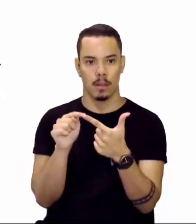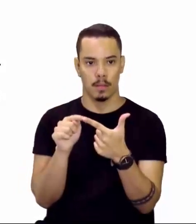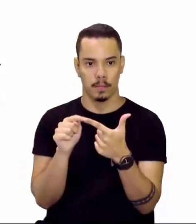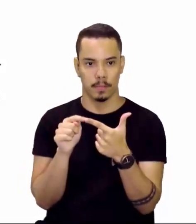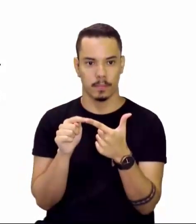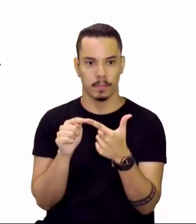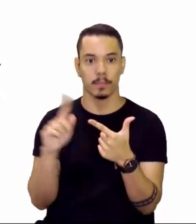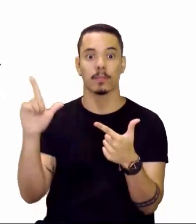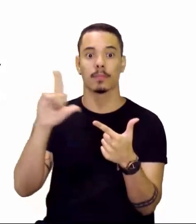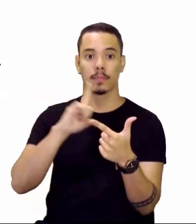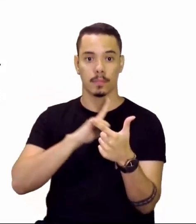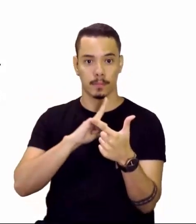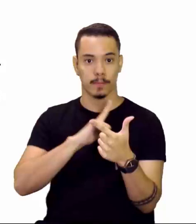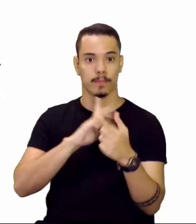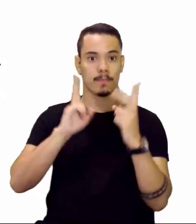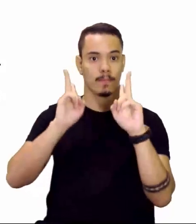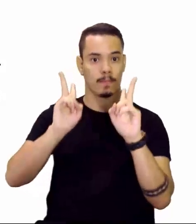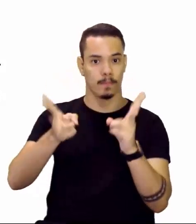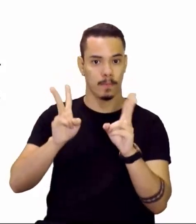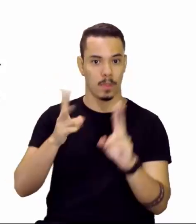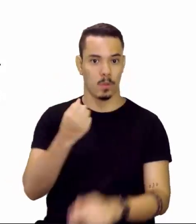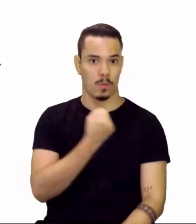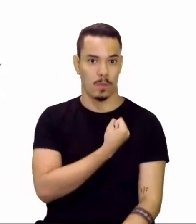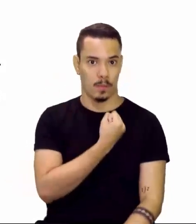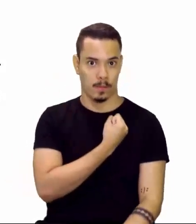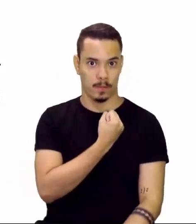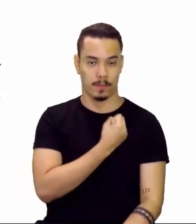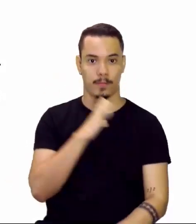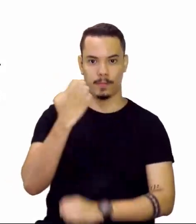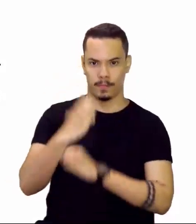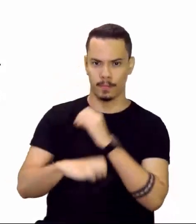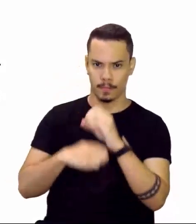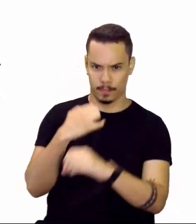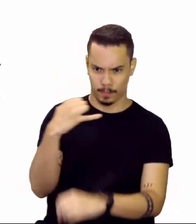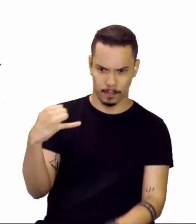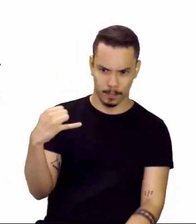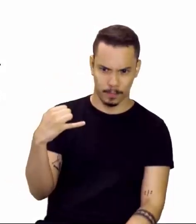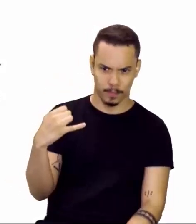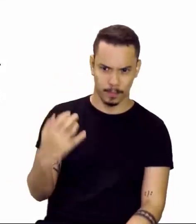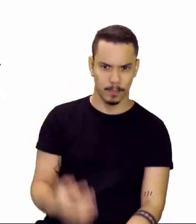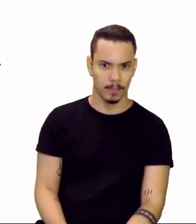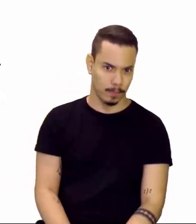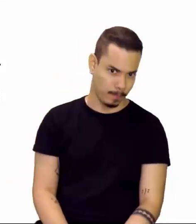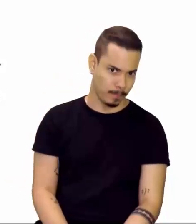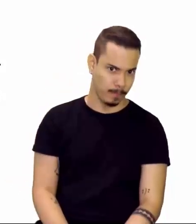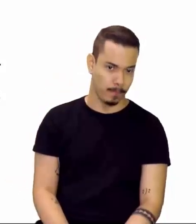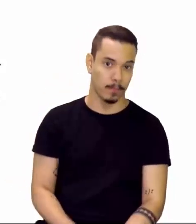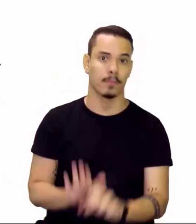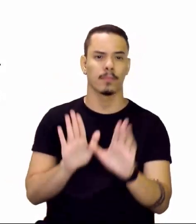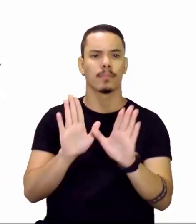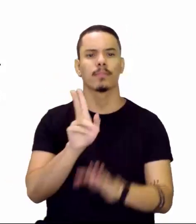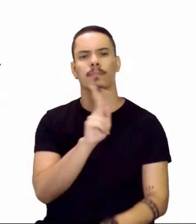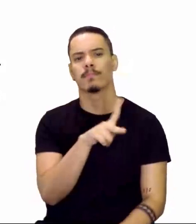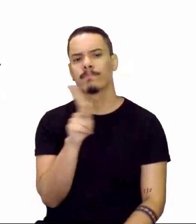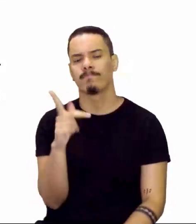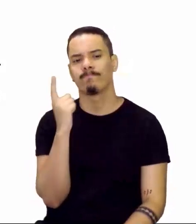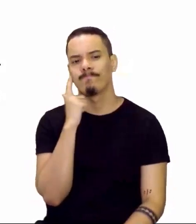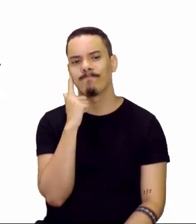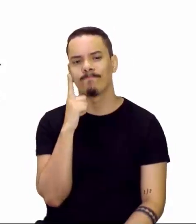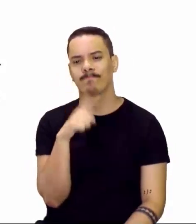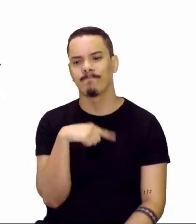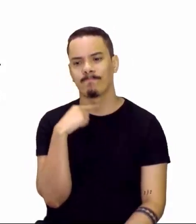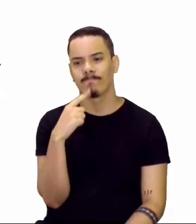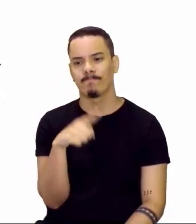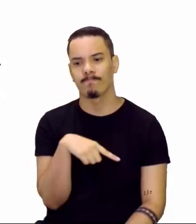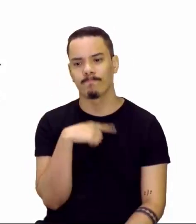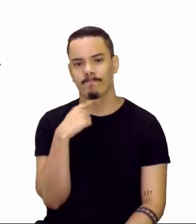Letra B, possuem o mesmo número de elétrons? Professora, não sei.